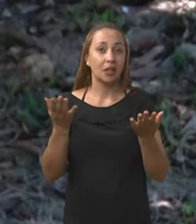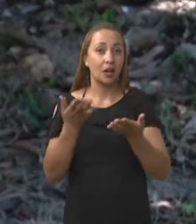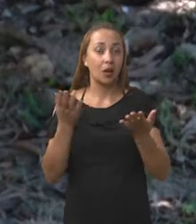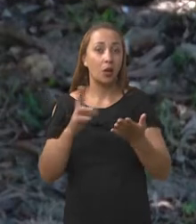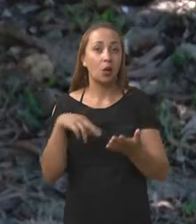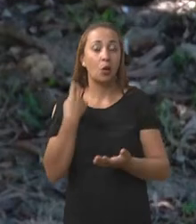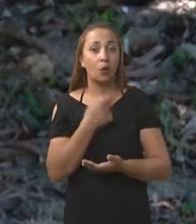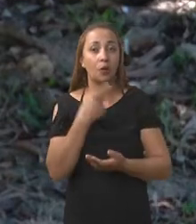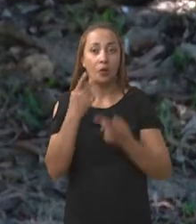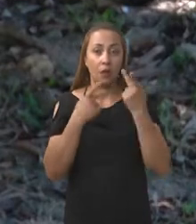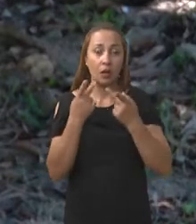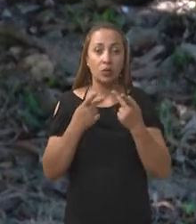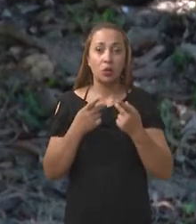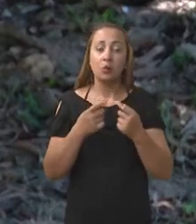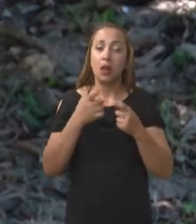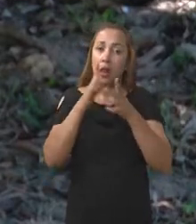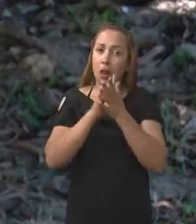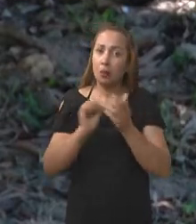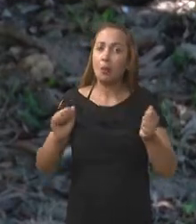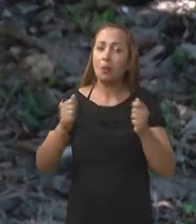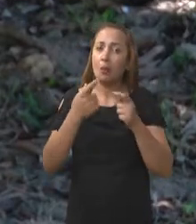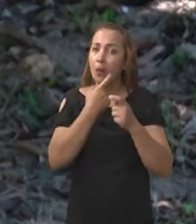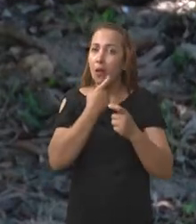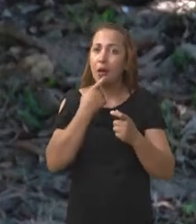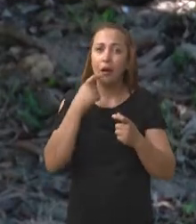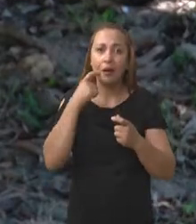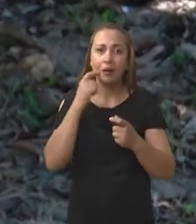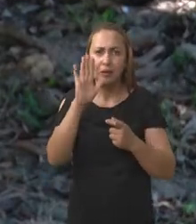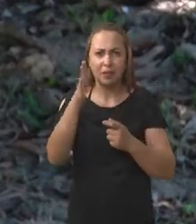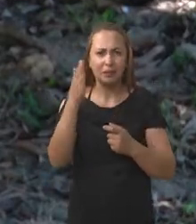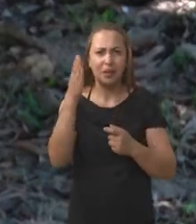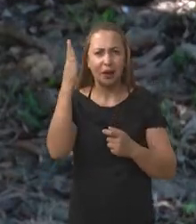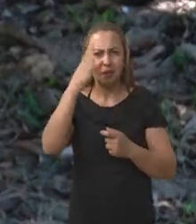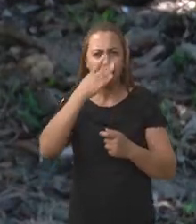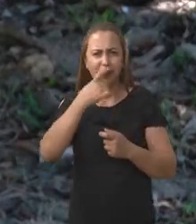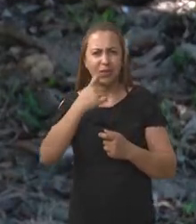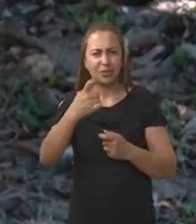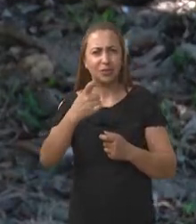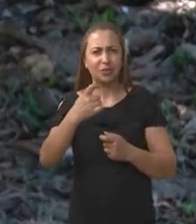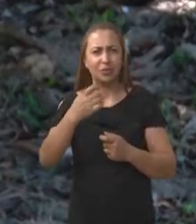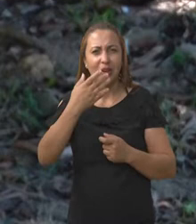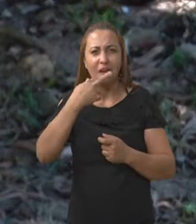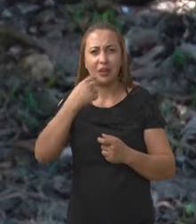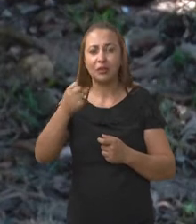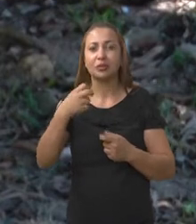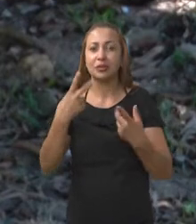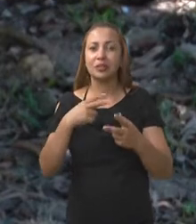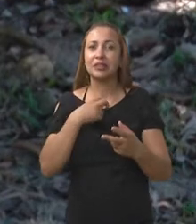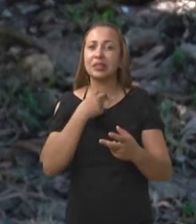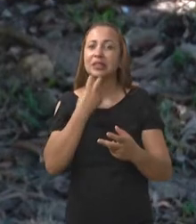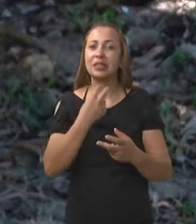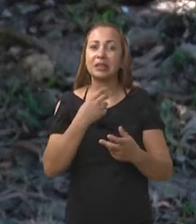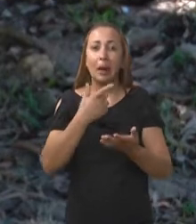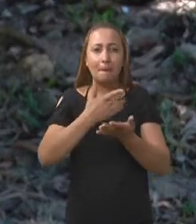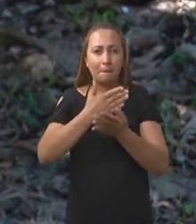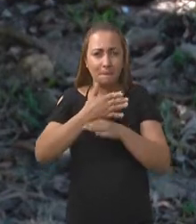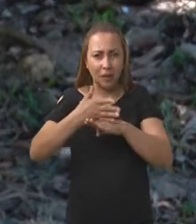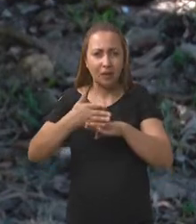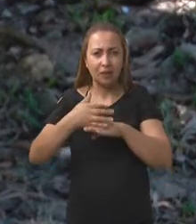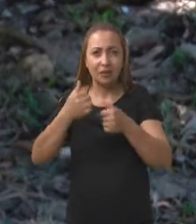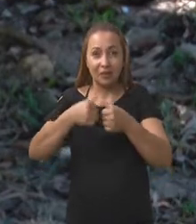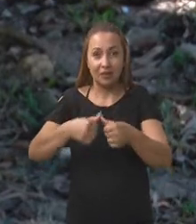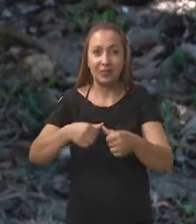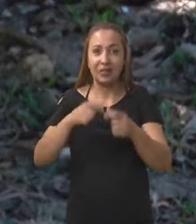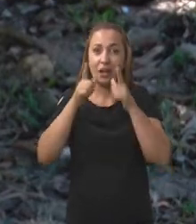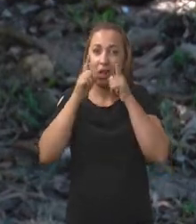Agora a gente vai falar de higiene bucal. Você sabia que o mau hálito pode ser causado por uma substância esbranquiçada que